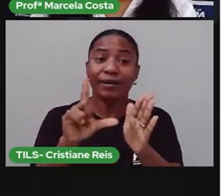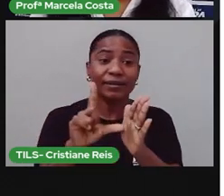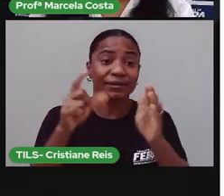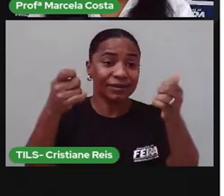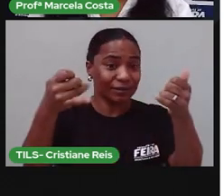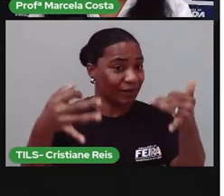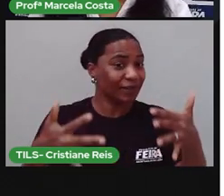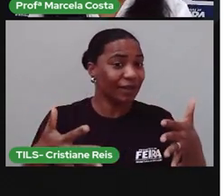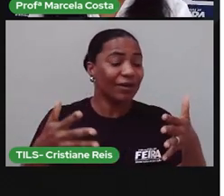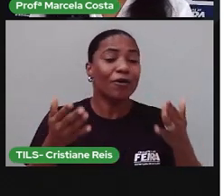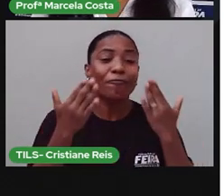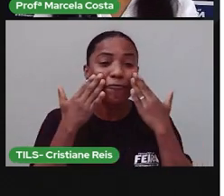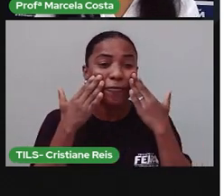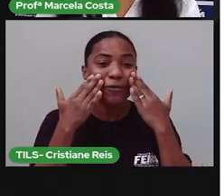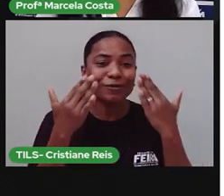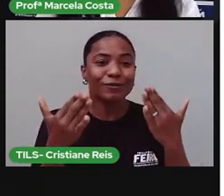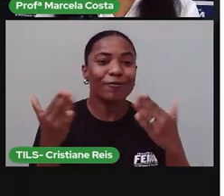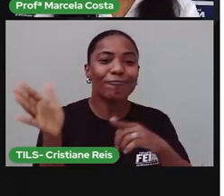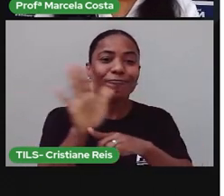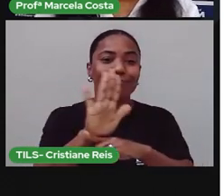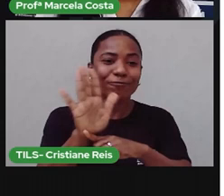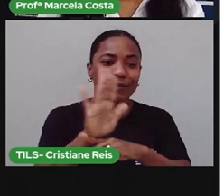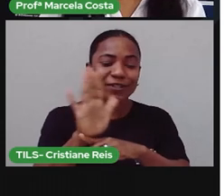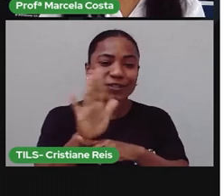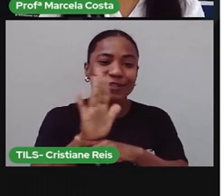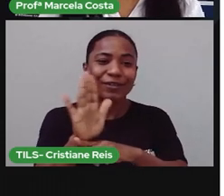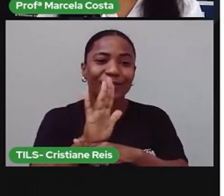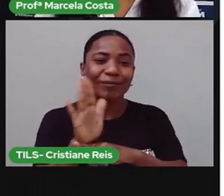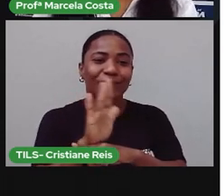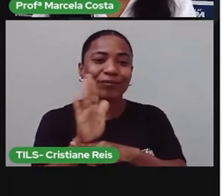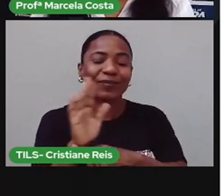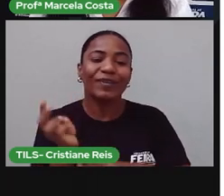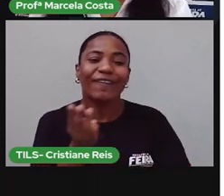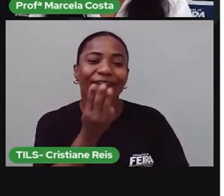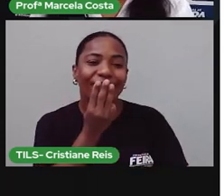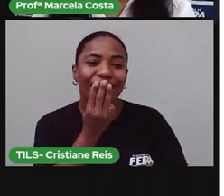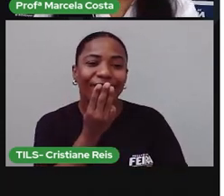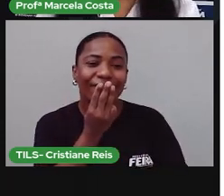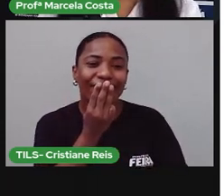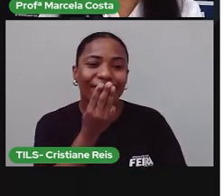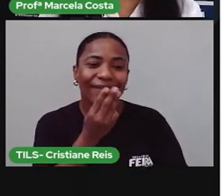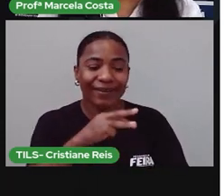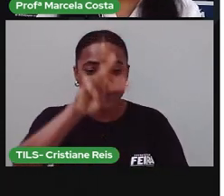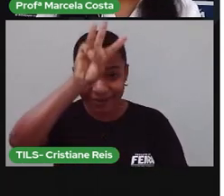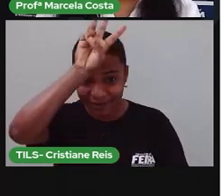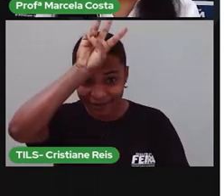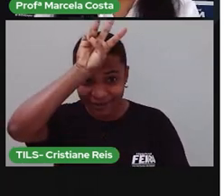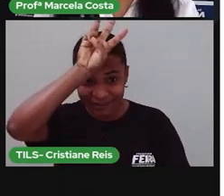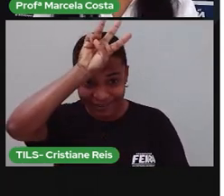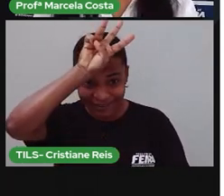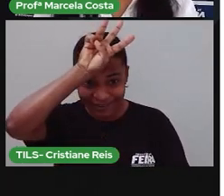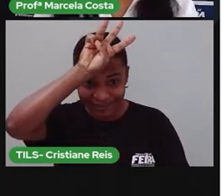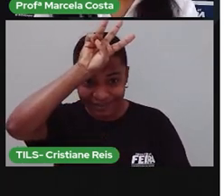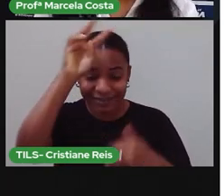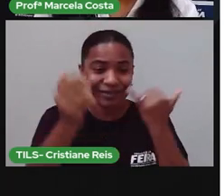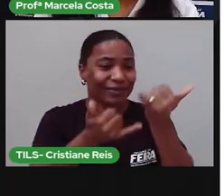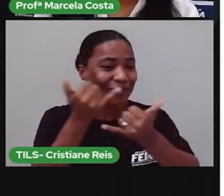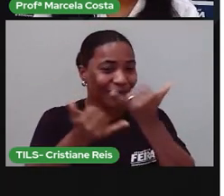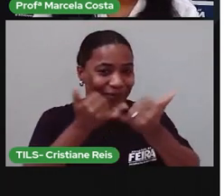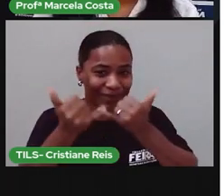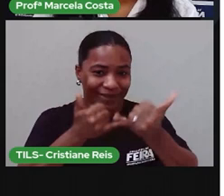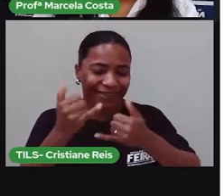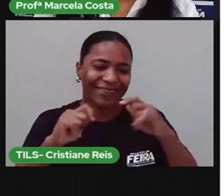eu quero mostrar um vídeo da Mônica. A Mônica e a sua irmã e a sua eles estão fazendo uma brincadeira muito